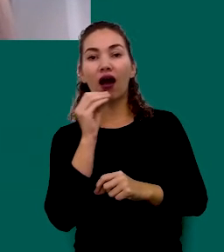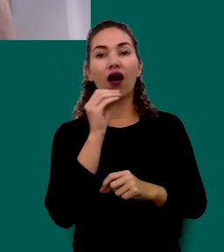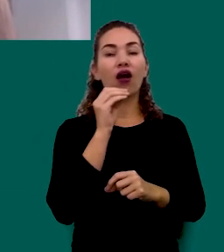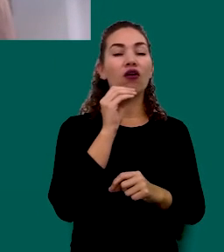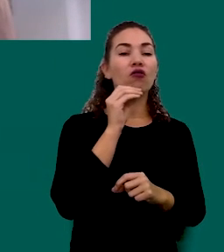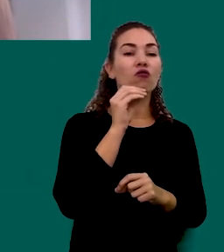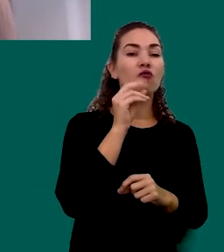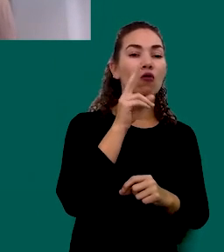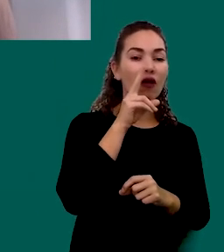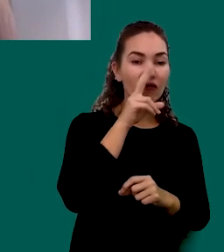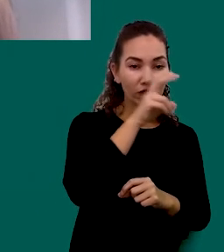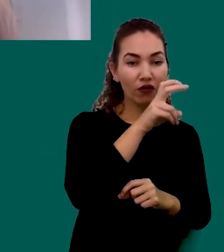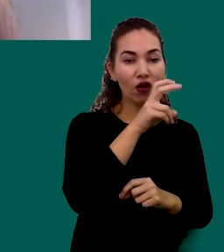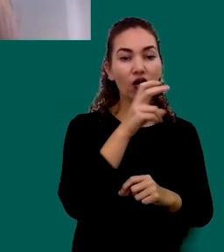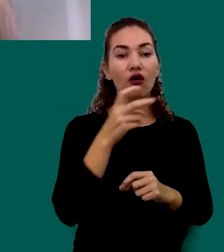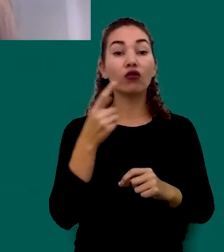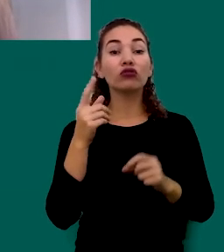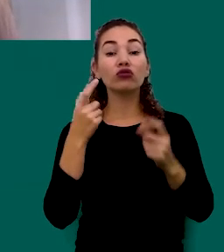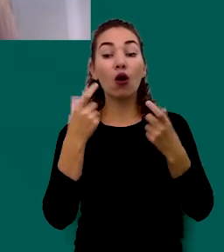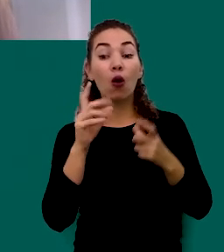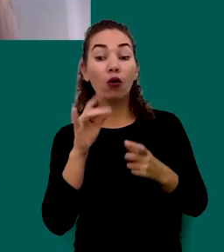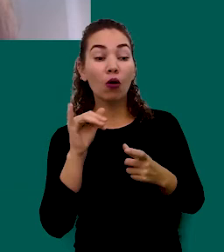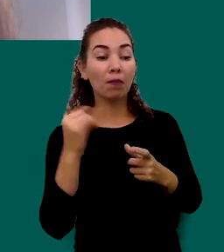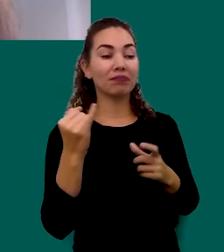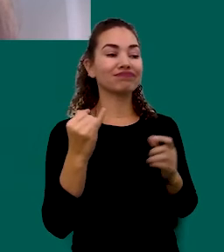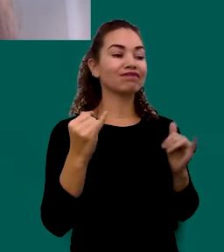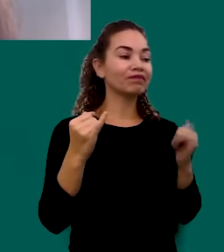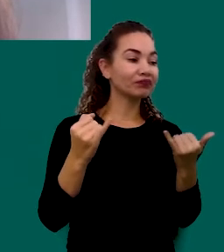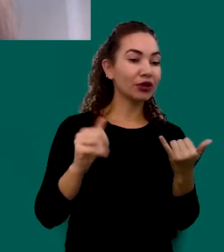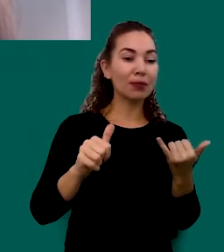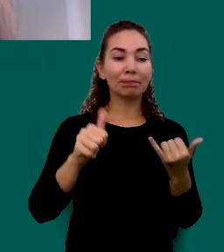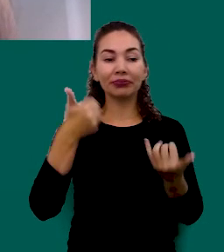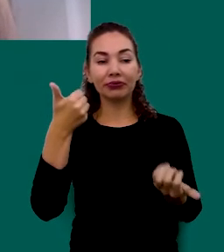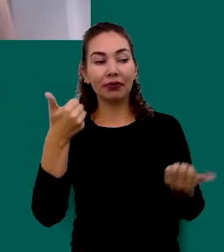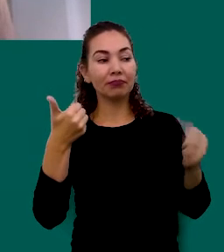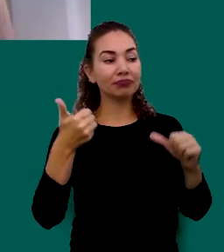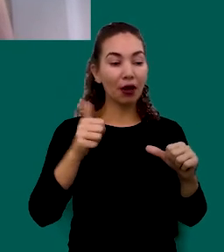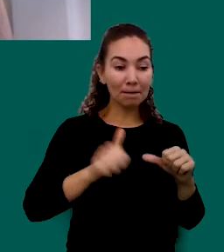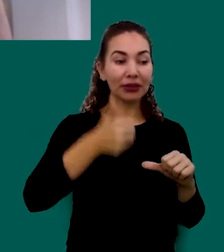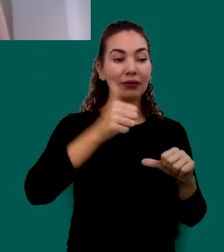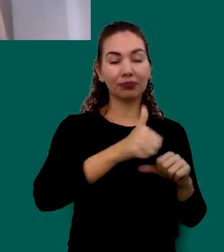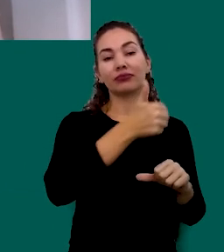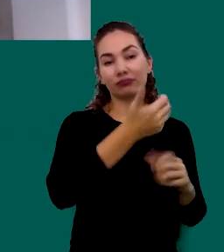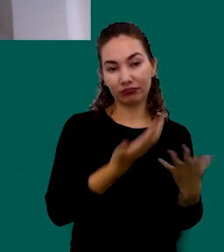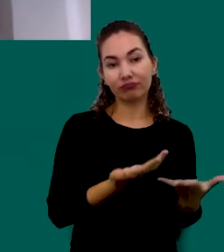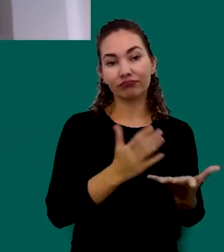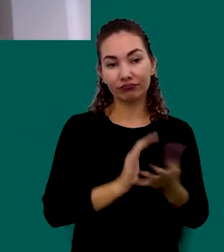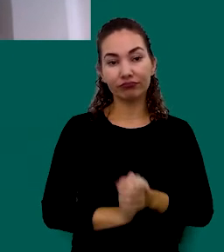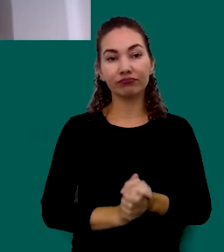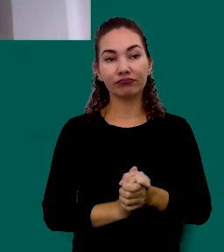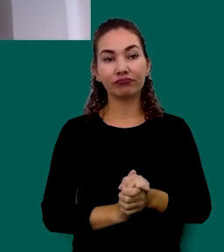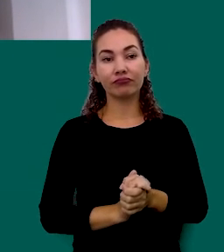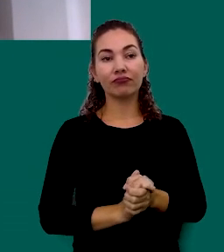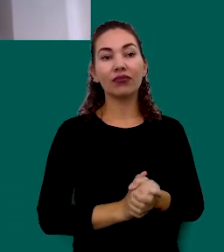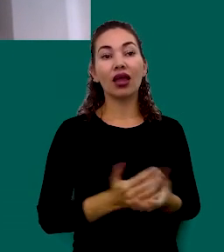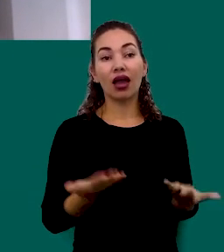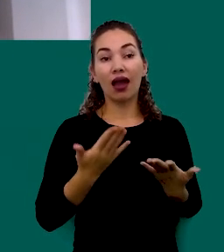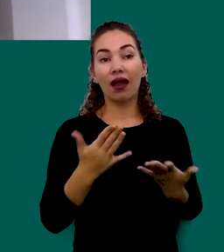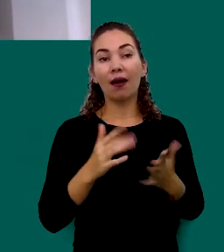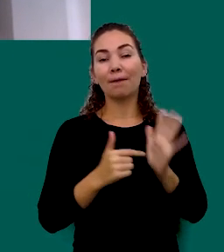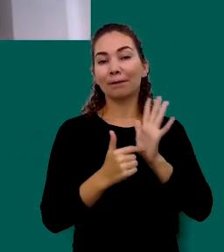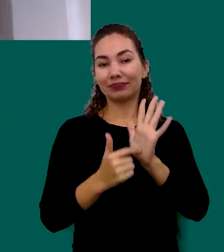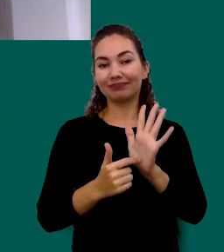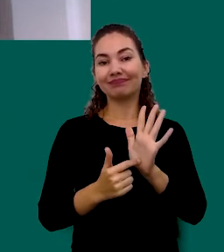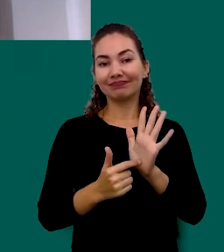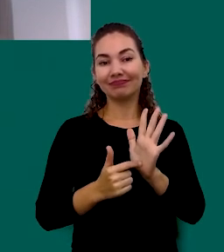Aonde Você Tem Oportunidade De Fazer Melhorias Né Então Até Eu Peguei Aqui Agora Para